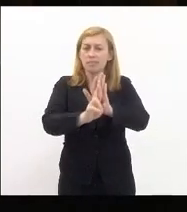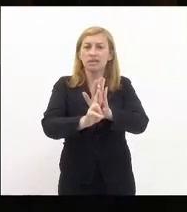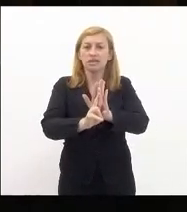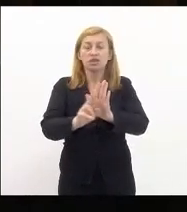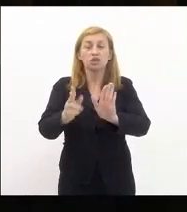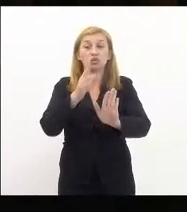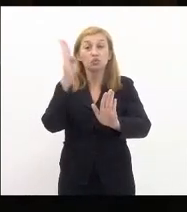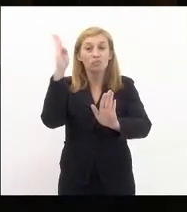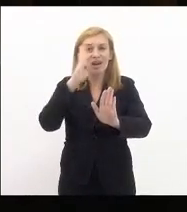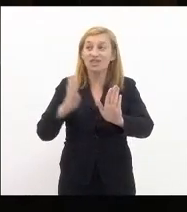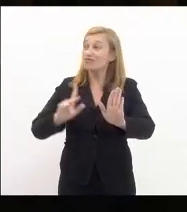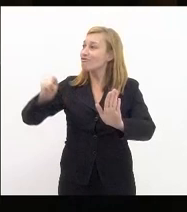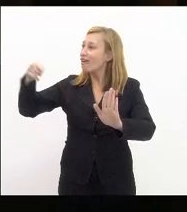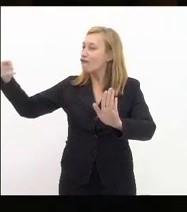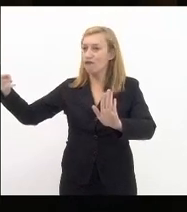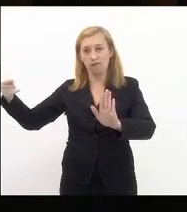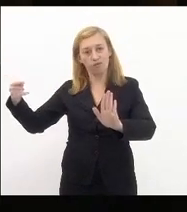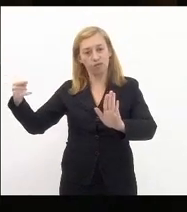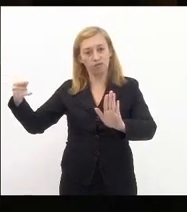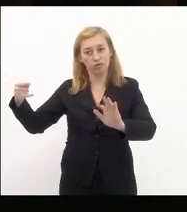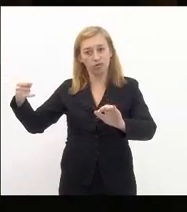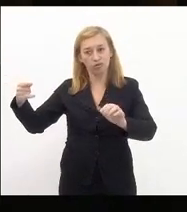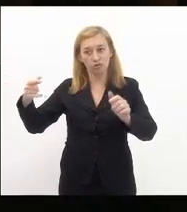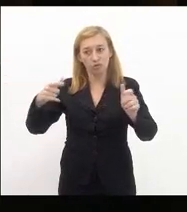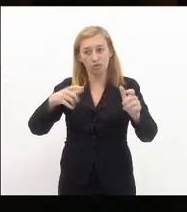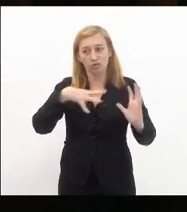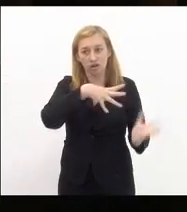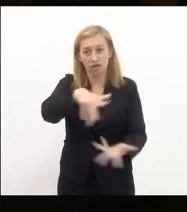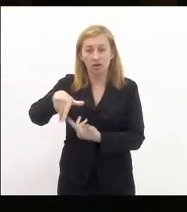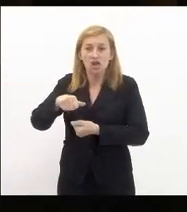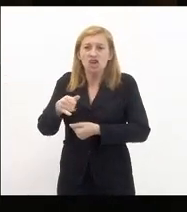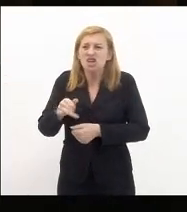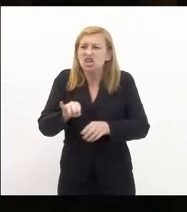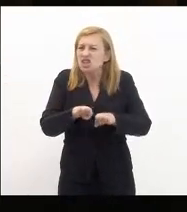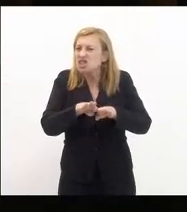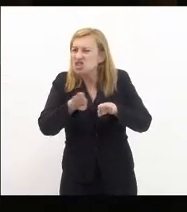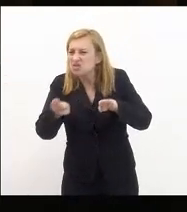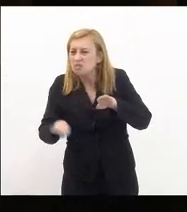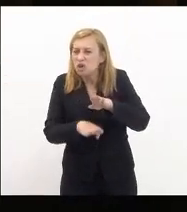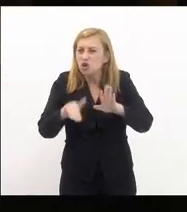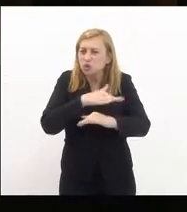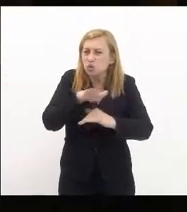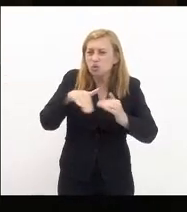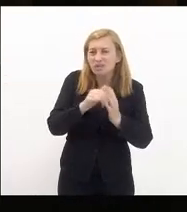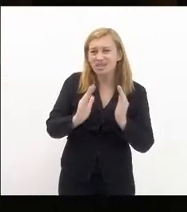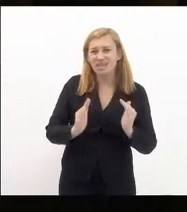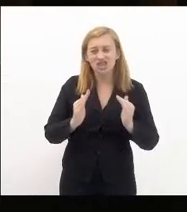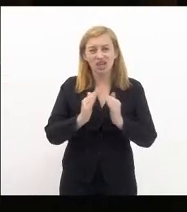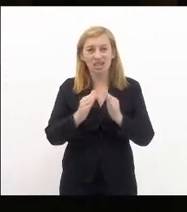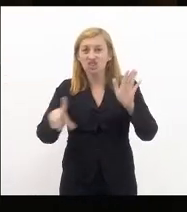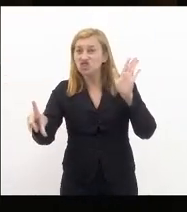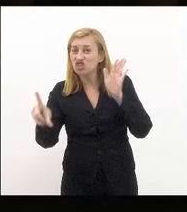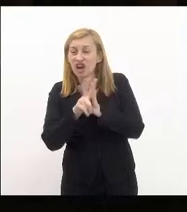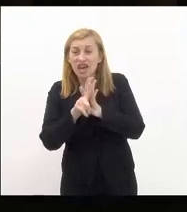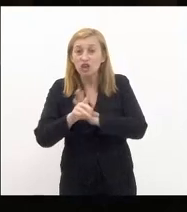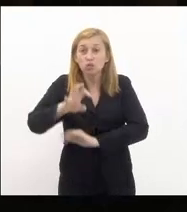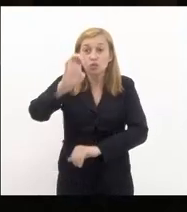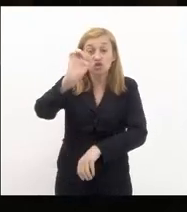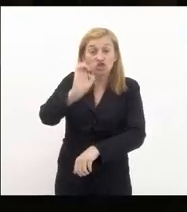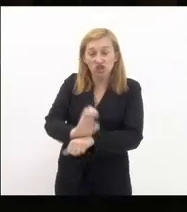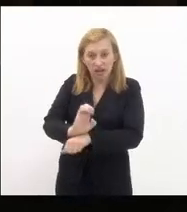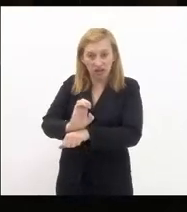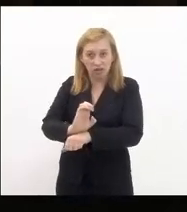um retrato que humilha todas as casas de legislativa do estado